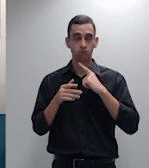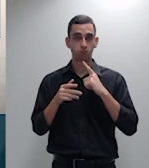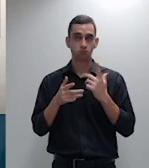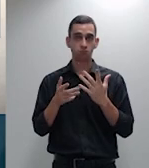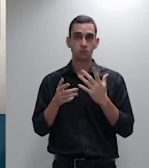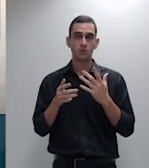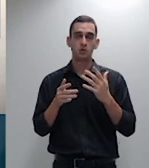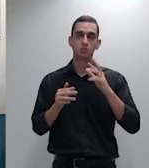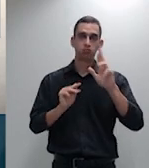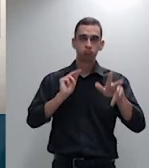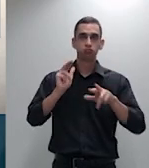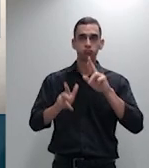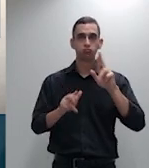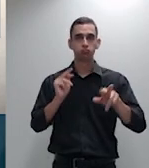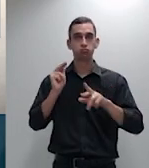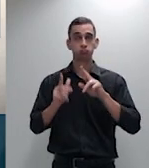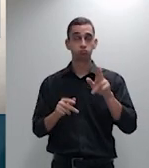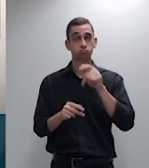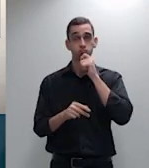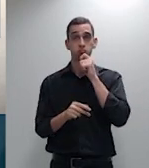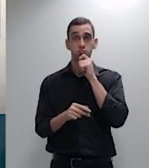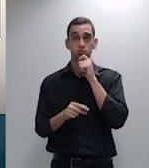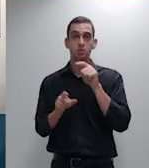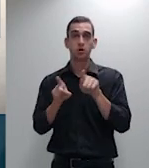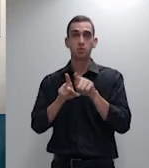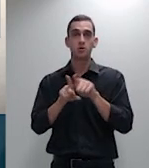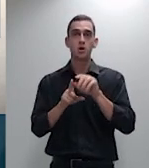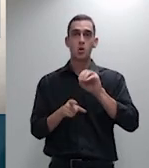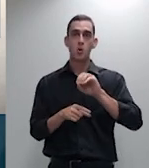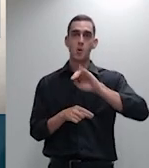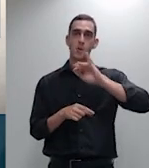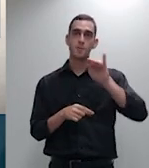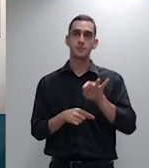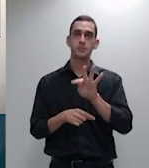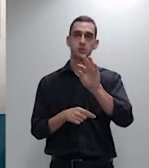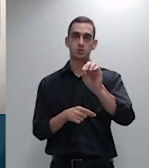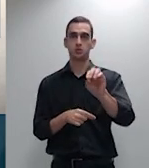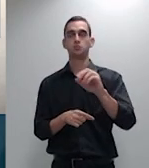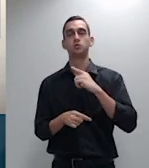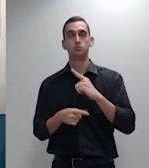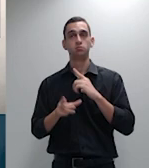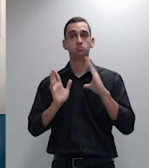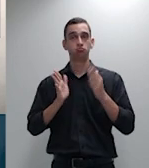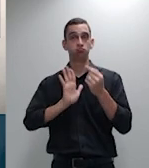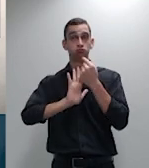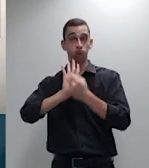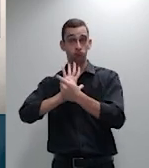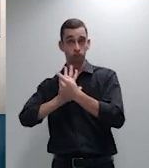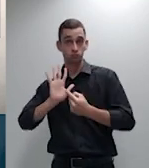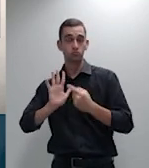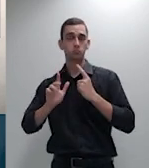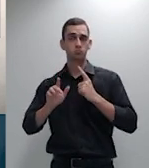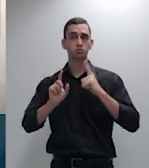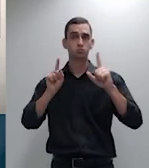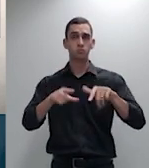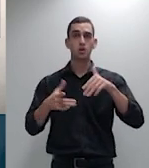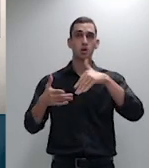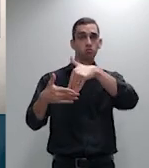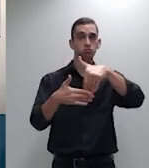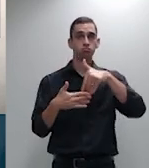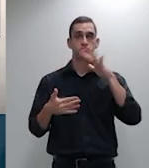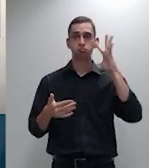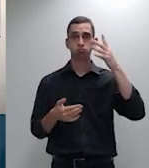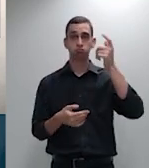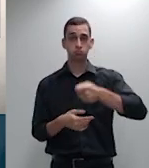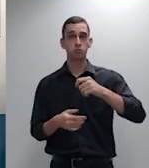já recisória agora é rescindir a decisão monocrática proferida em agravo de instrumento